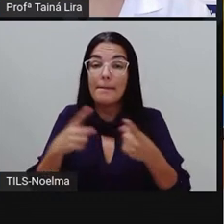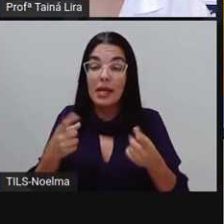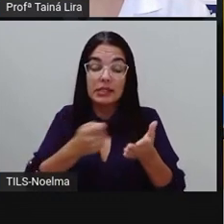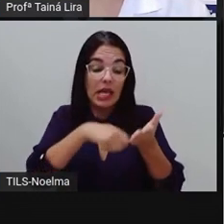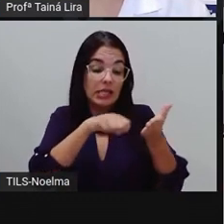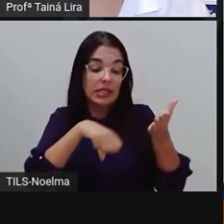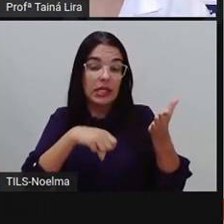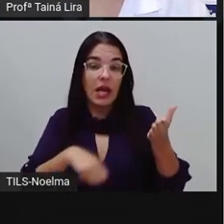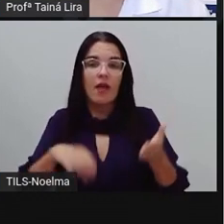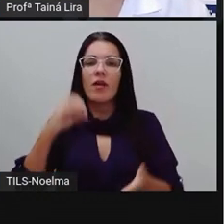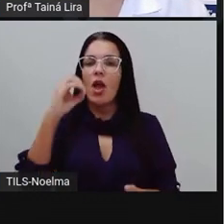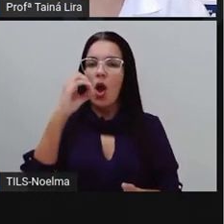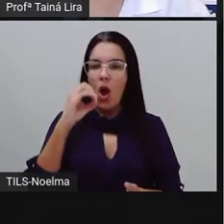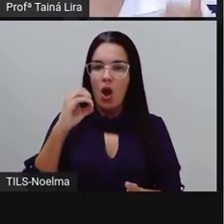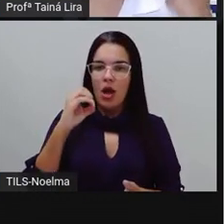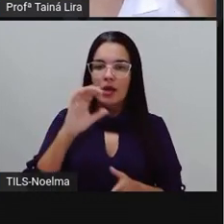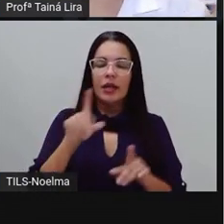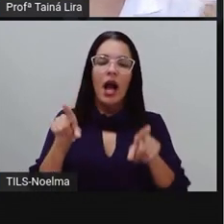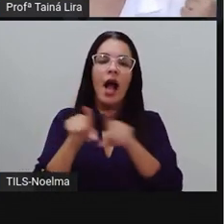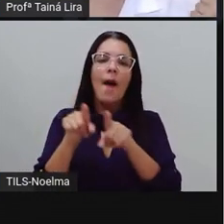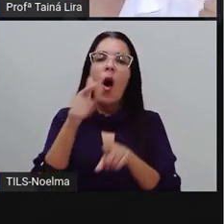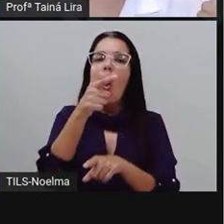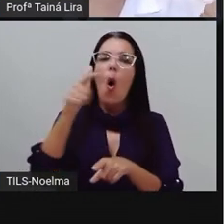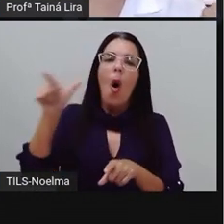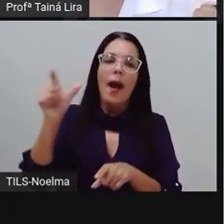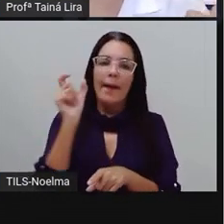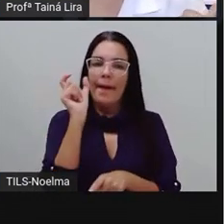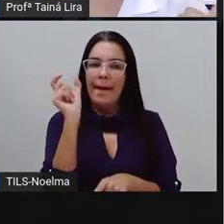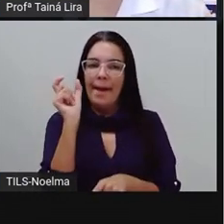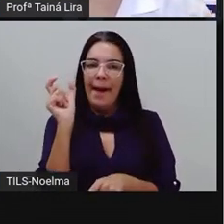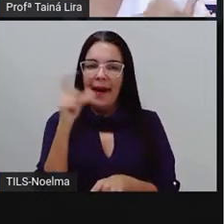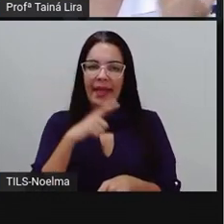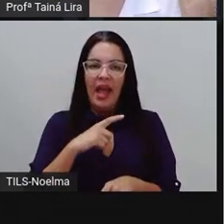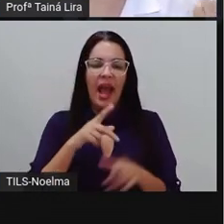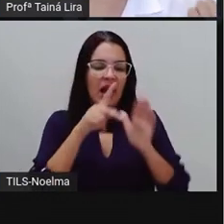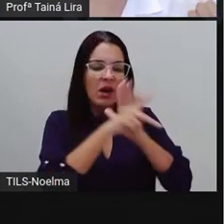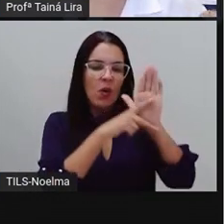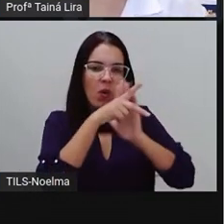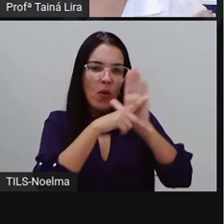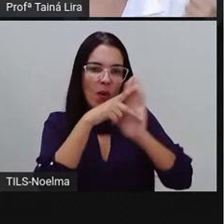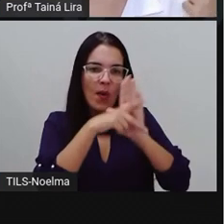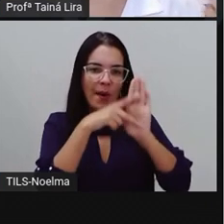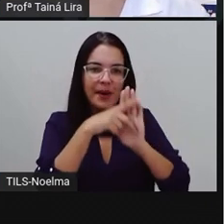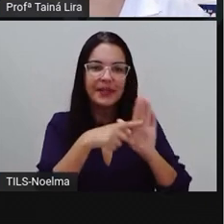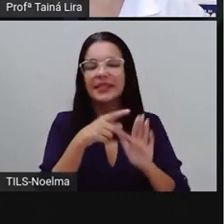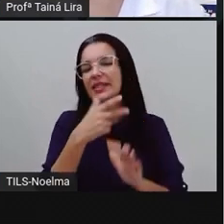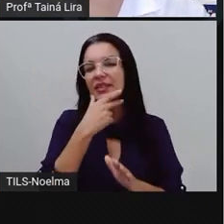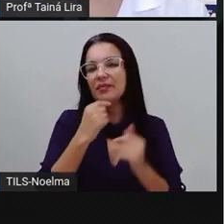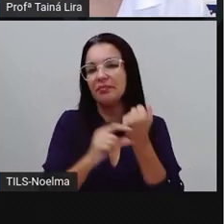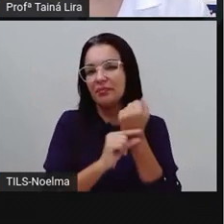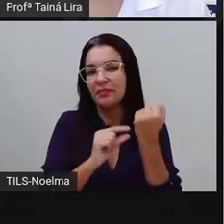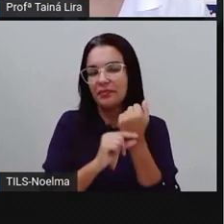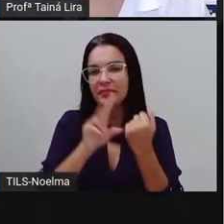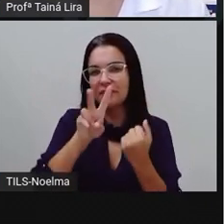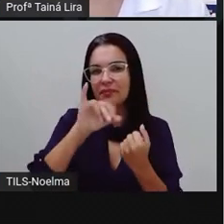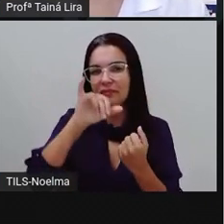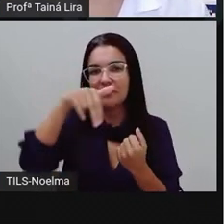ó, outra palavrinha aí que tem até lá na historinha, né, no poema que nós lemos de Vinícius de Moraes,